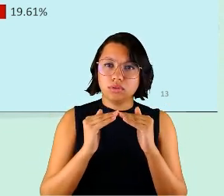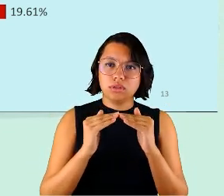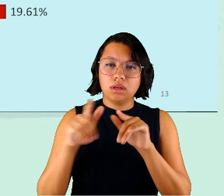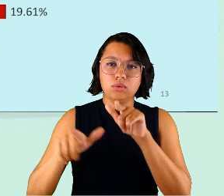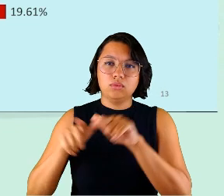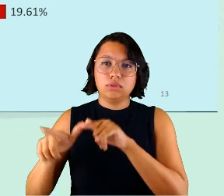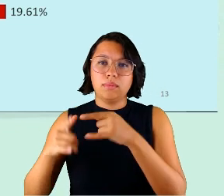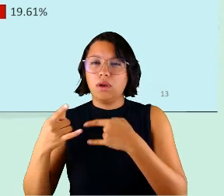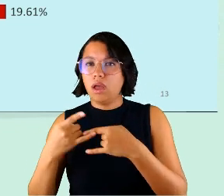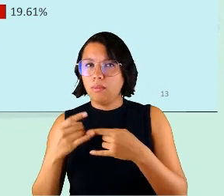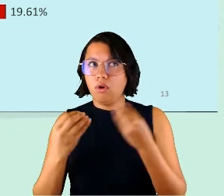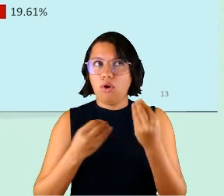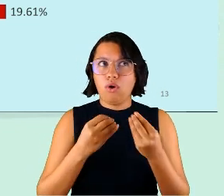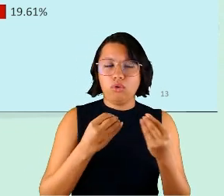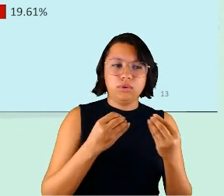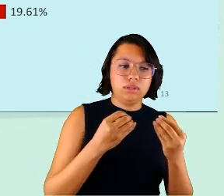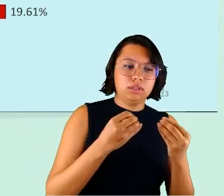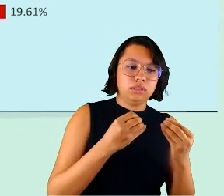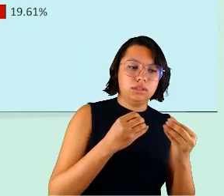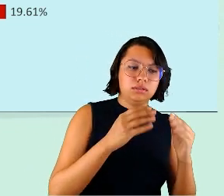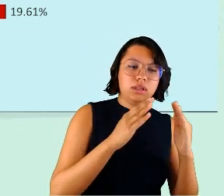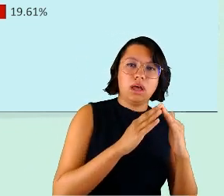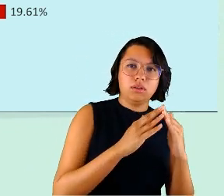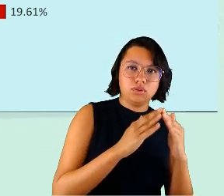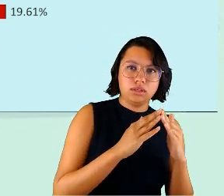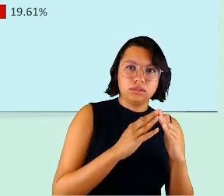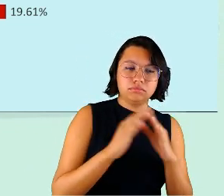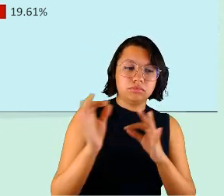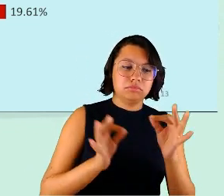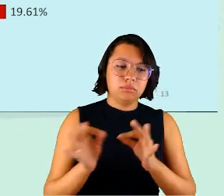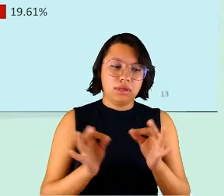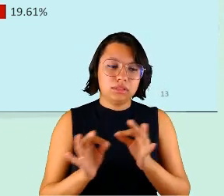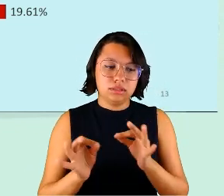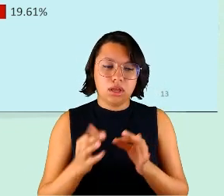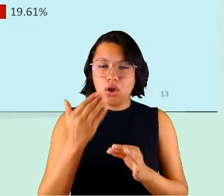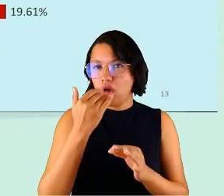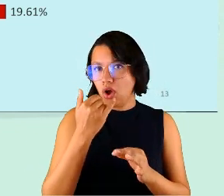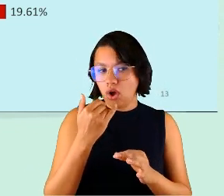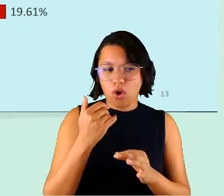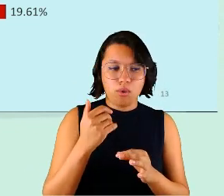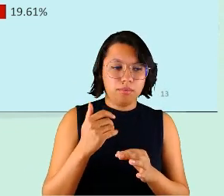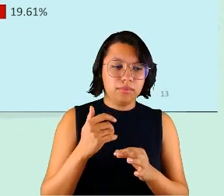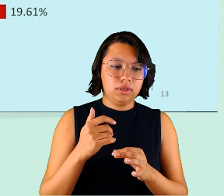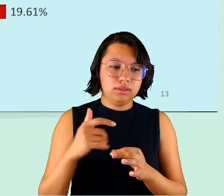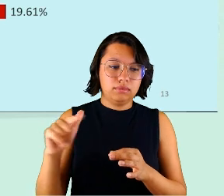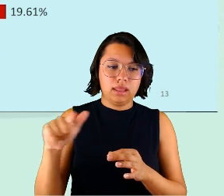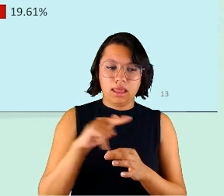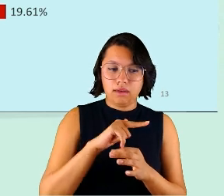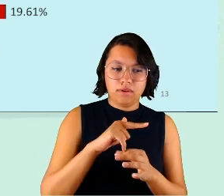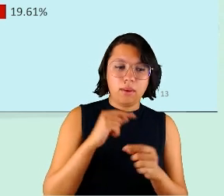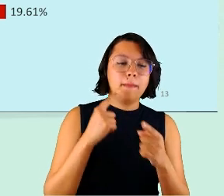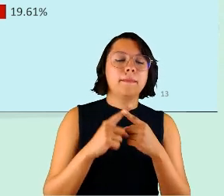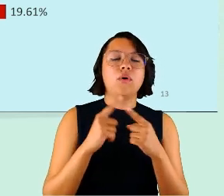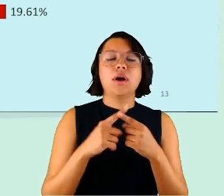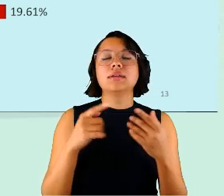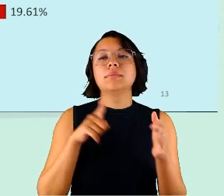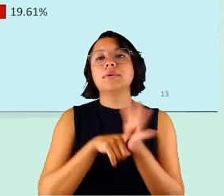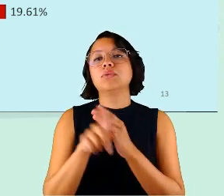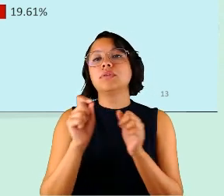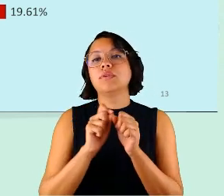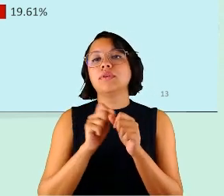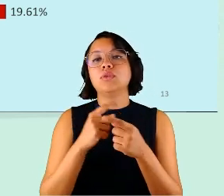tarefas domésticas como limpeza de casa lavagem de roupas preparação de refeições por que essa pergunta foi feita?